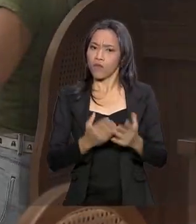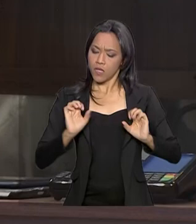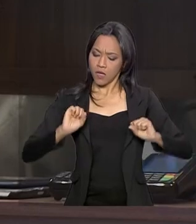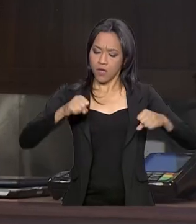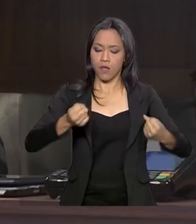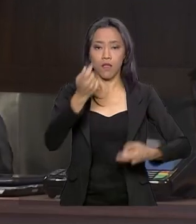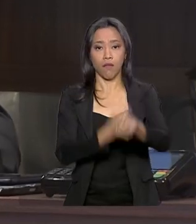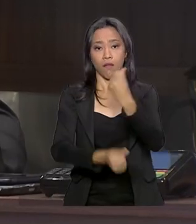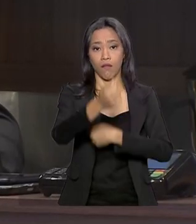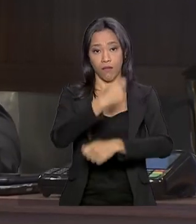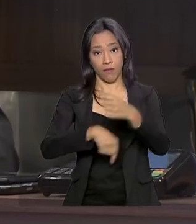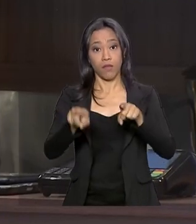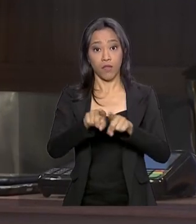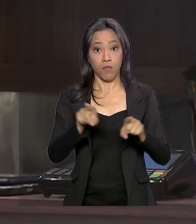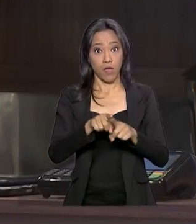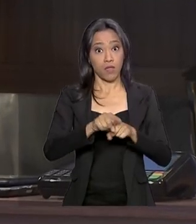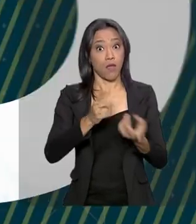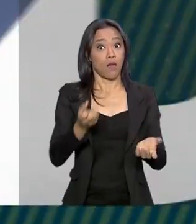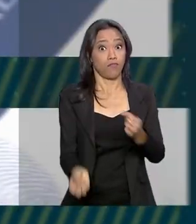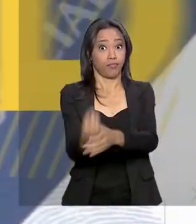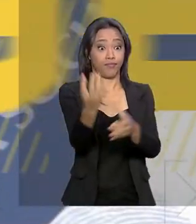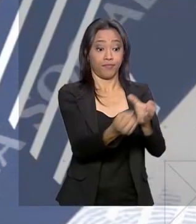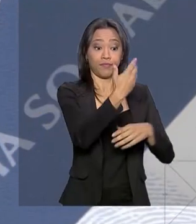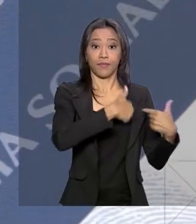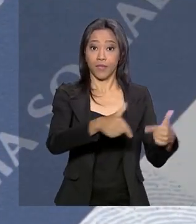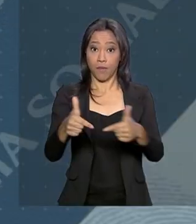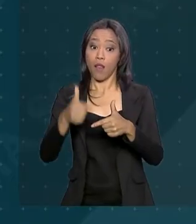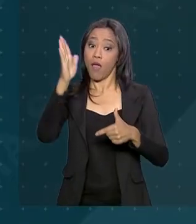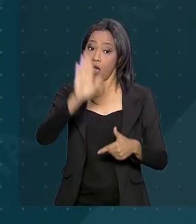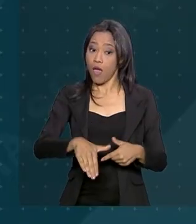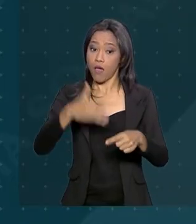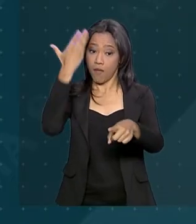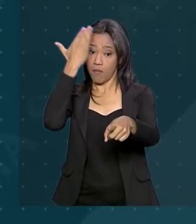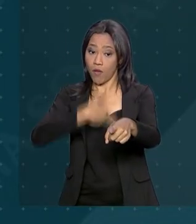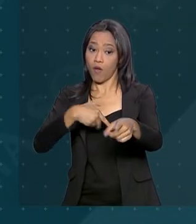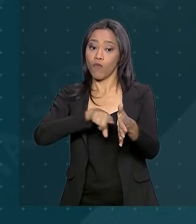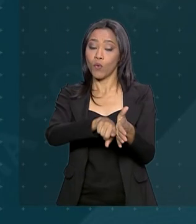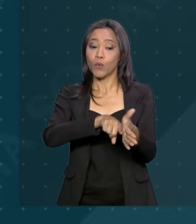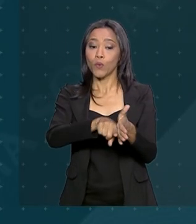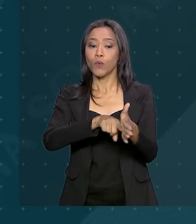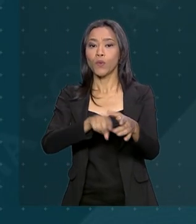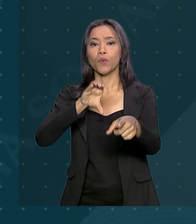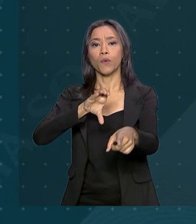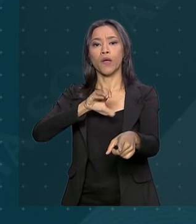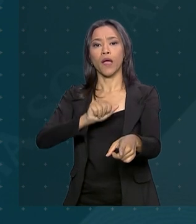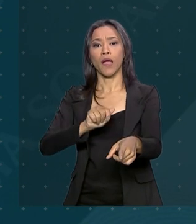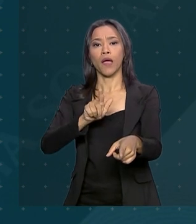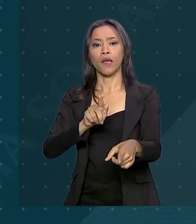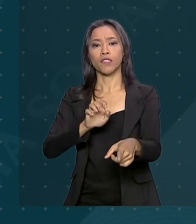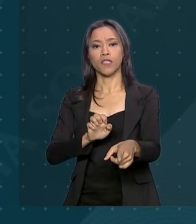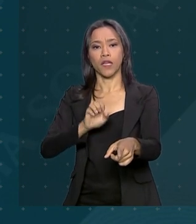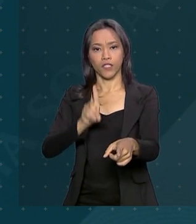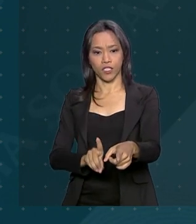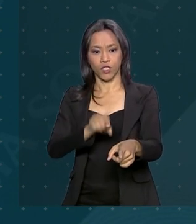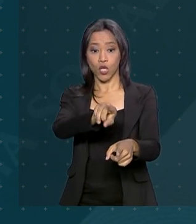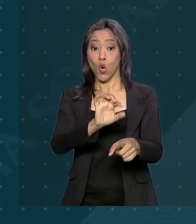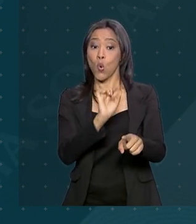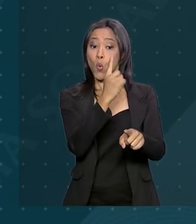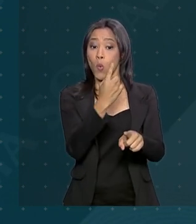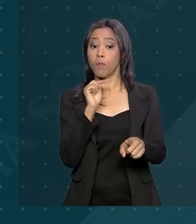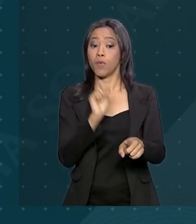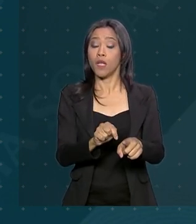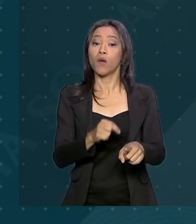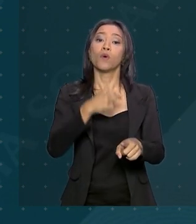e investindo na geração de empregos. É o que mostram os números de agosto do Caged. De um lado, 1 milhão